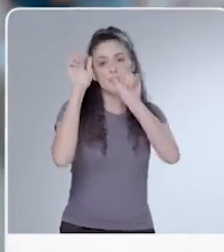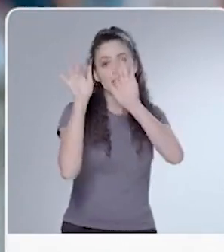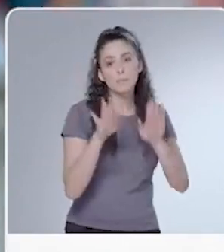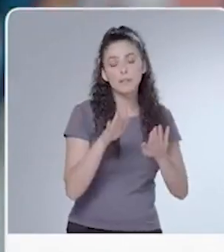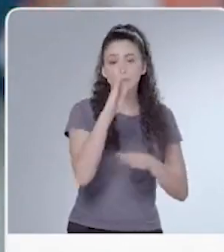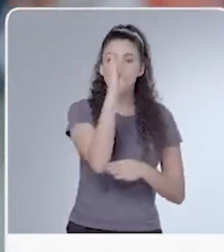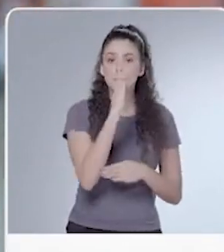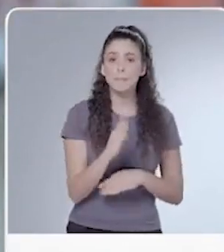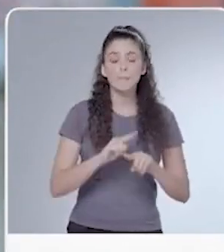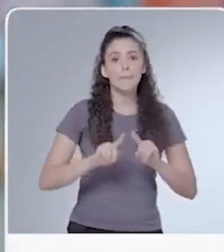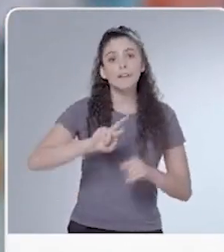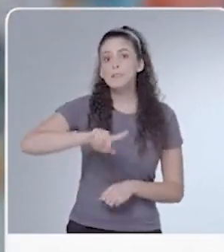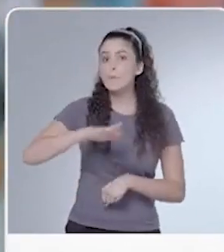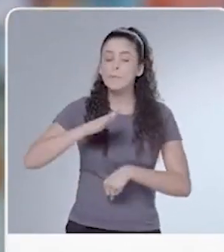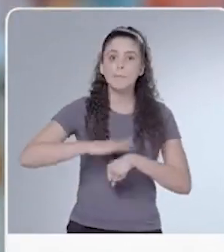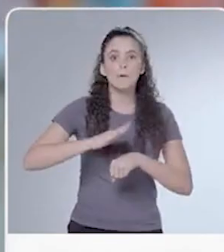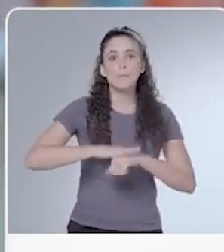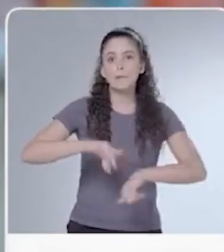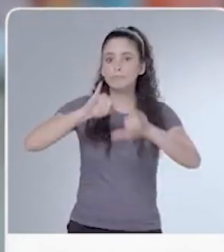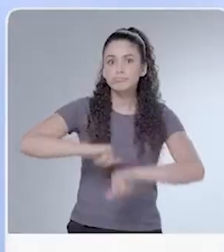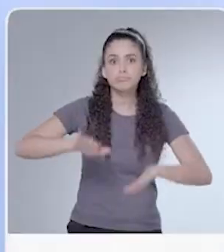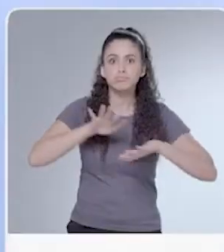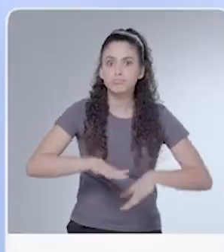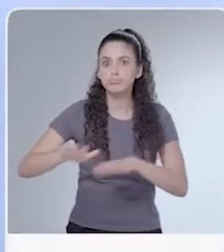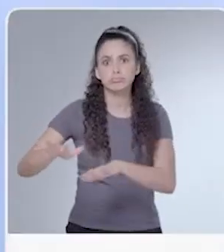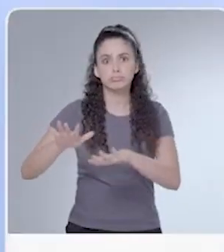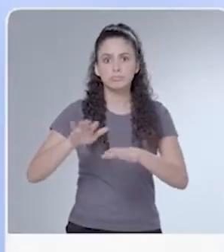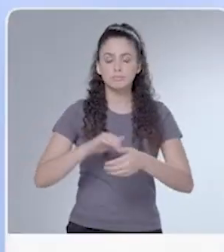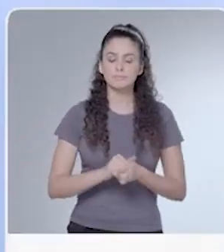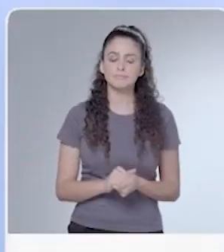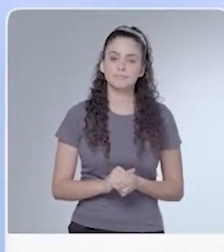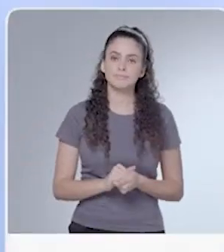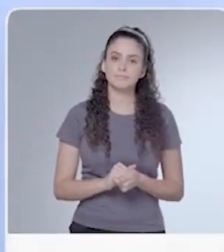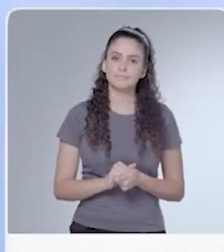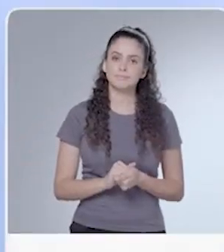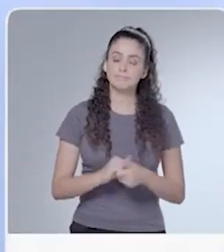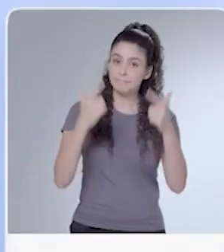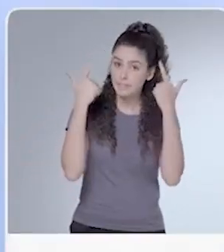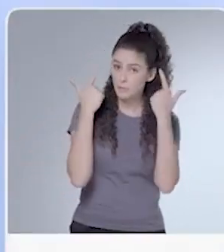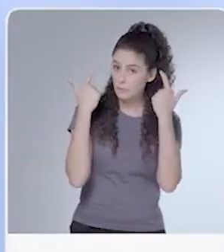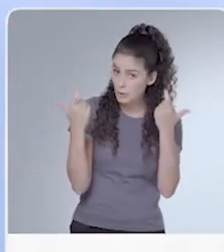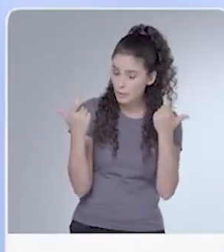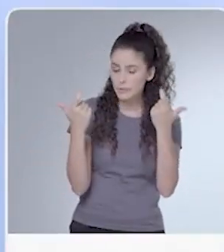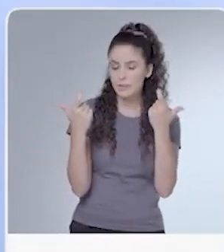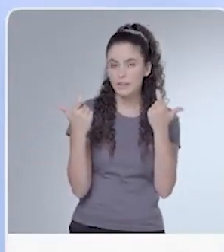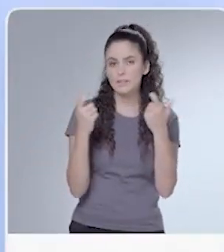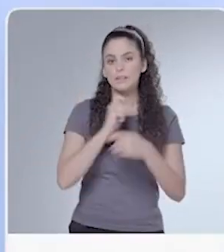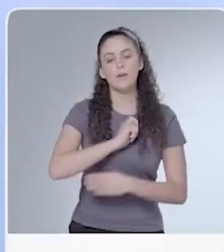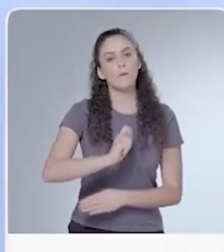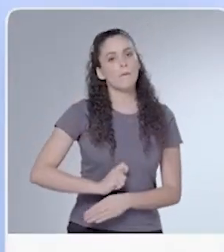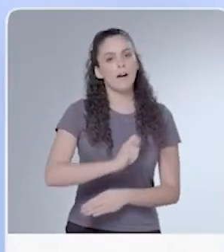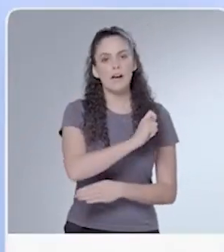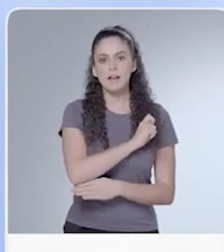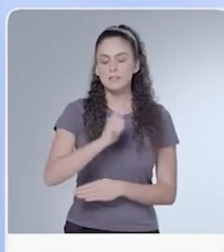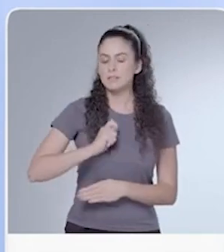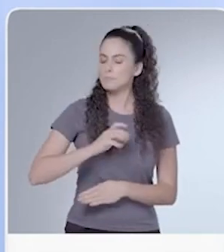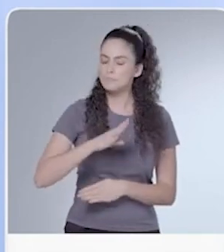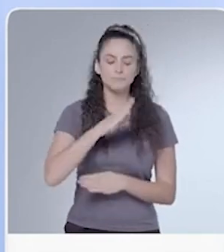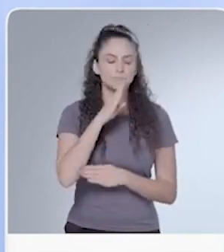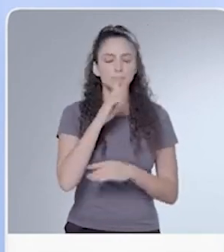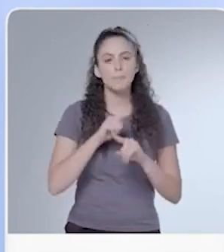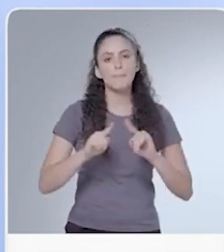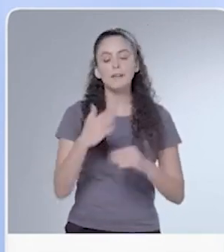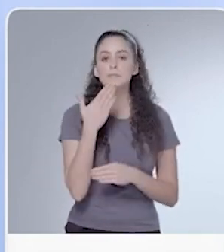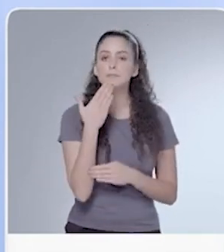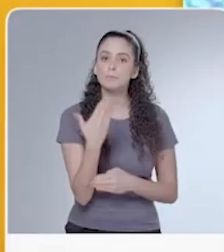Brasil, e não um momento para ir lá fazer tumulto. Diante da violência, Dom Orlando não se calou e fez um apelo ao